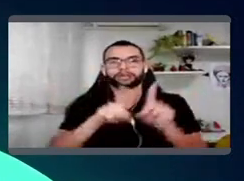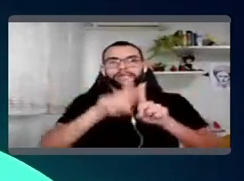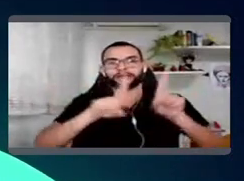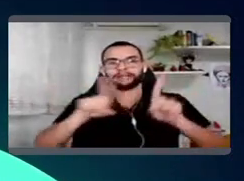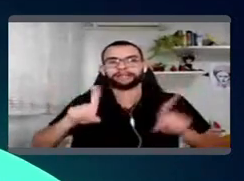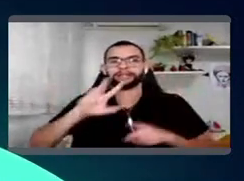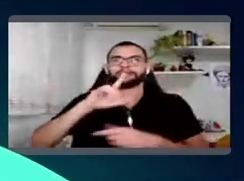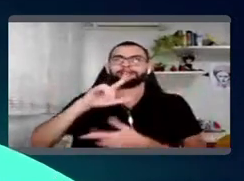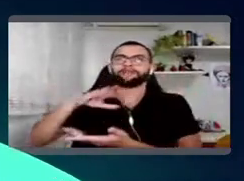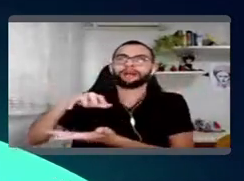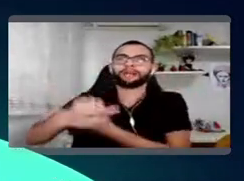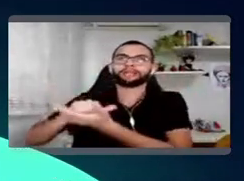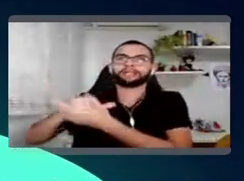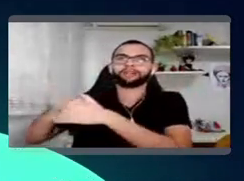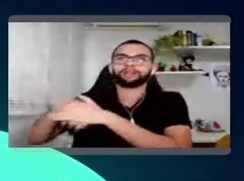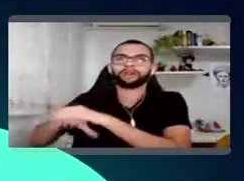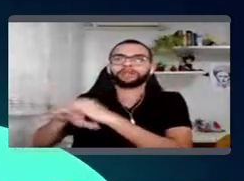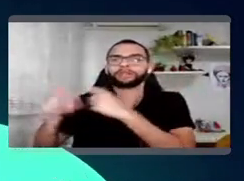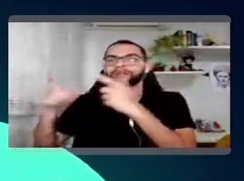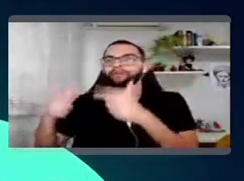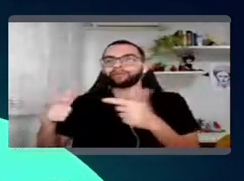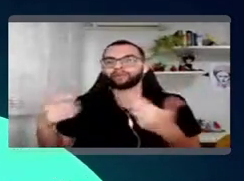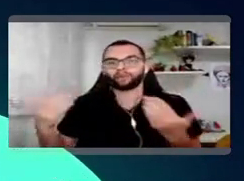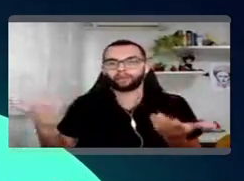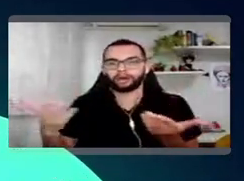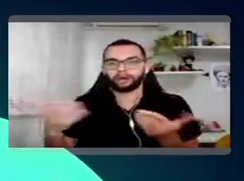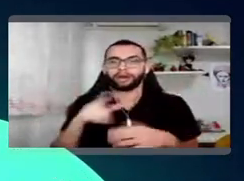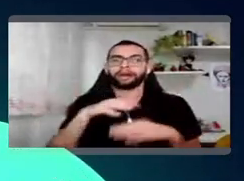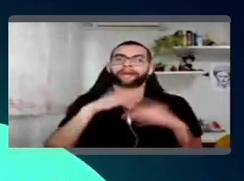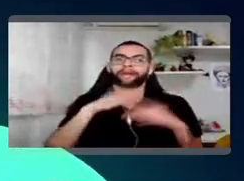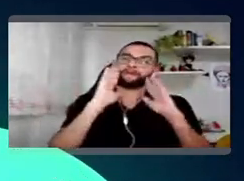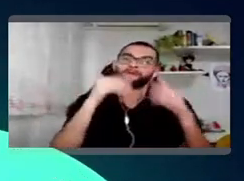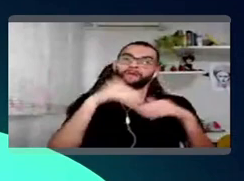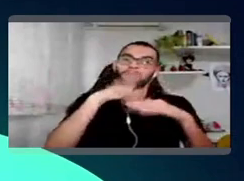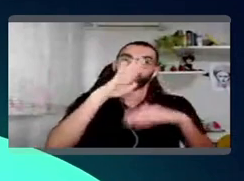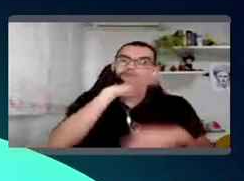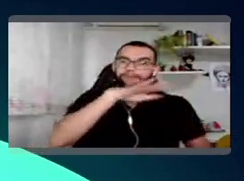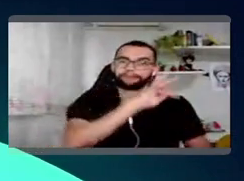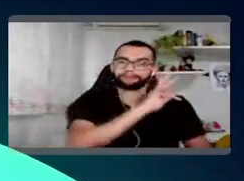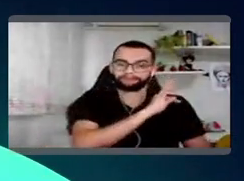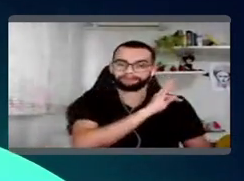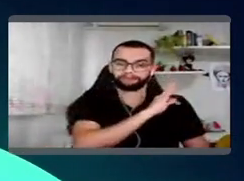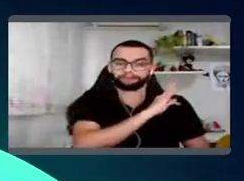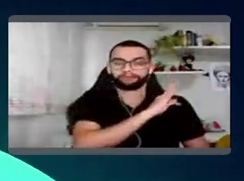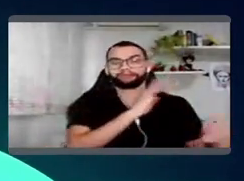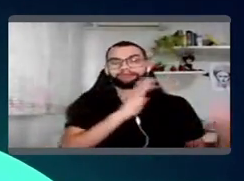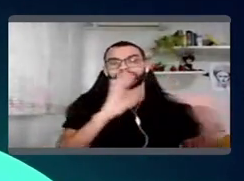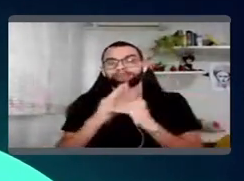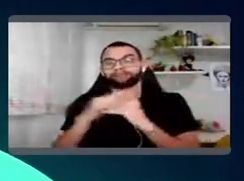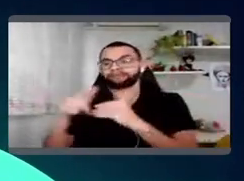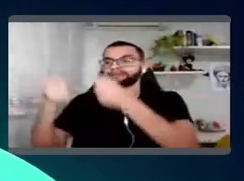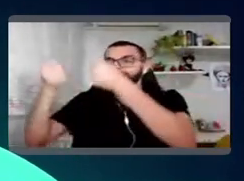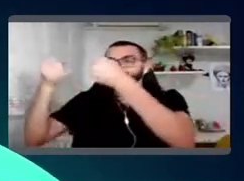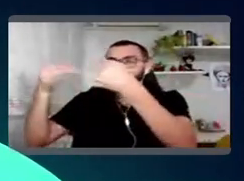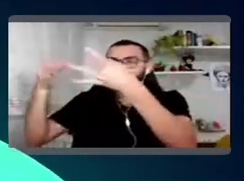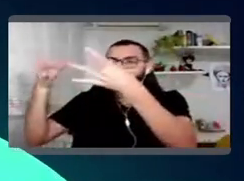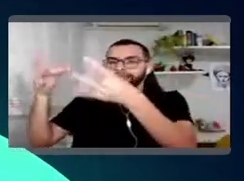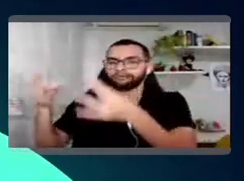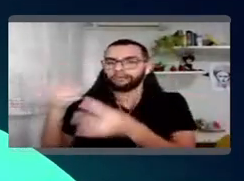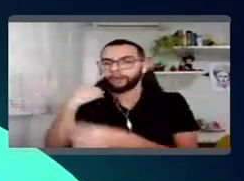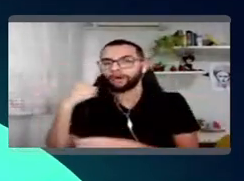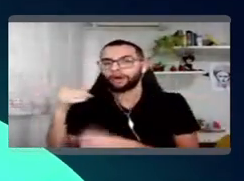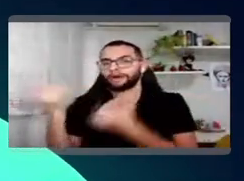esses dados vão estar armazenados, tudo isso, mas focado na parte técnica, né? Até uma parte mais mesmo de você explicar para as pessoas, olha,